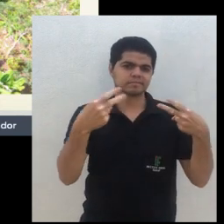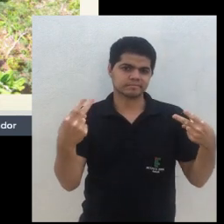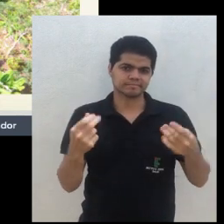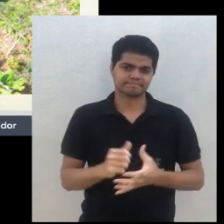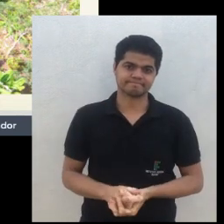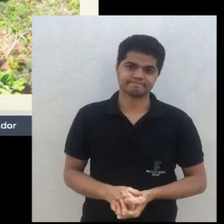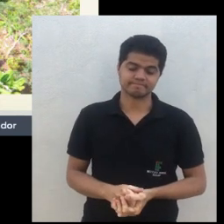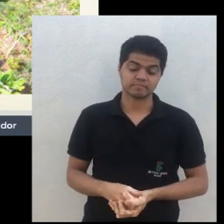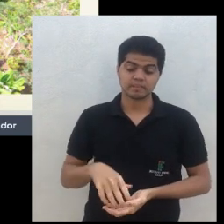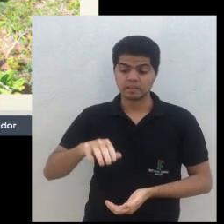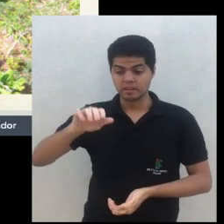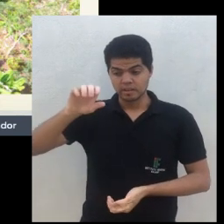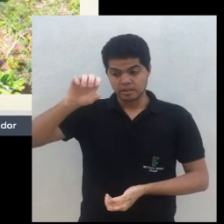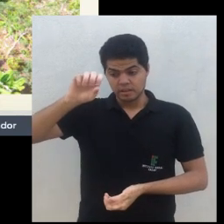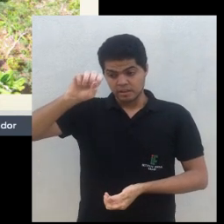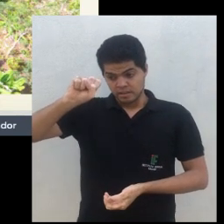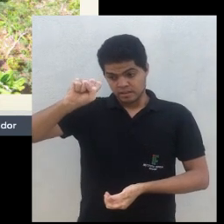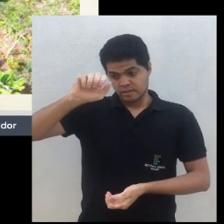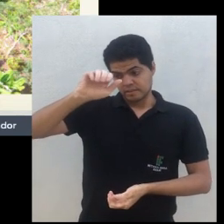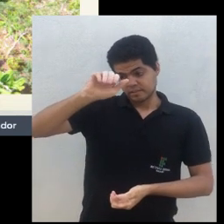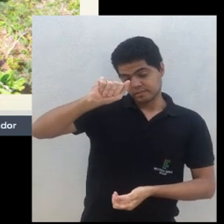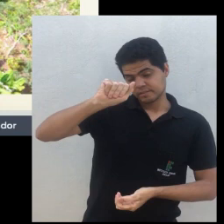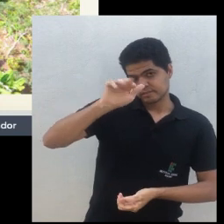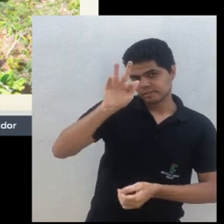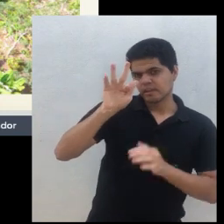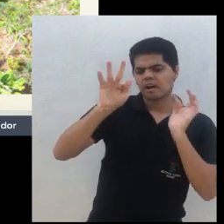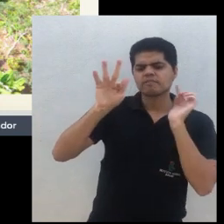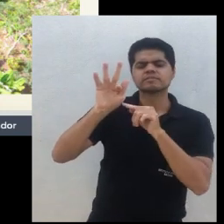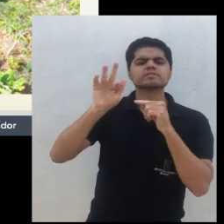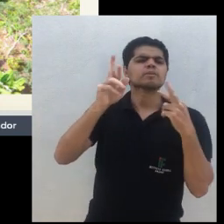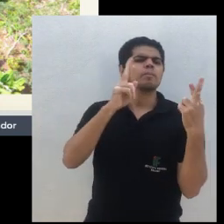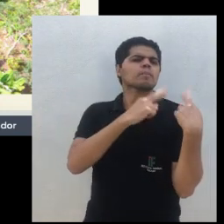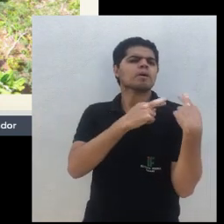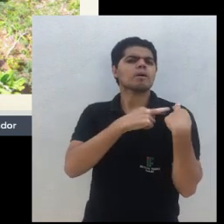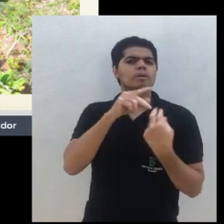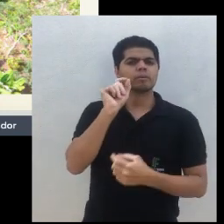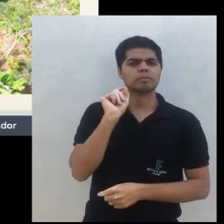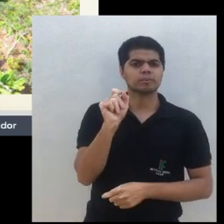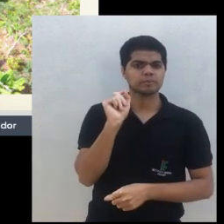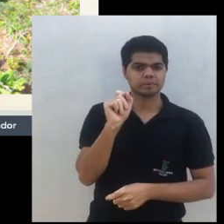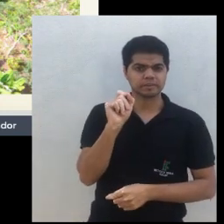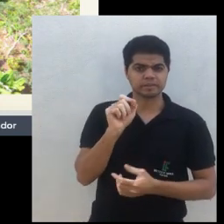aqui, o papel do safra. O papel do safra, ciclo de nutrientes nos sistemas,